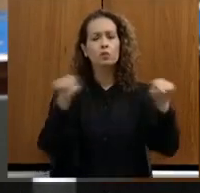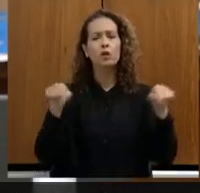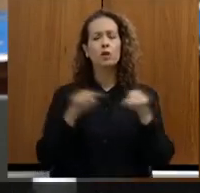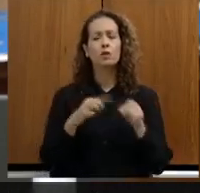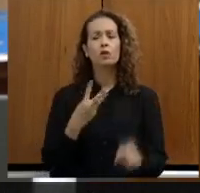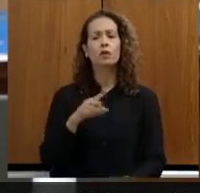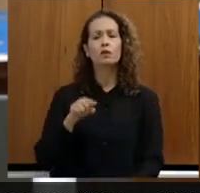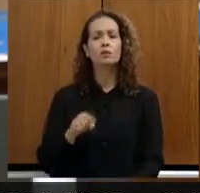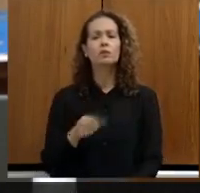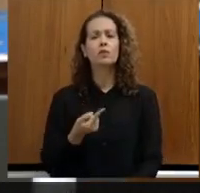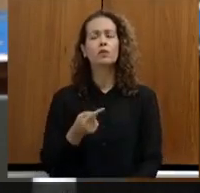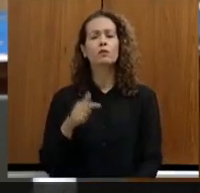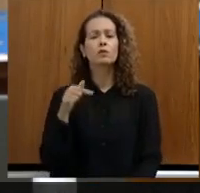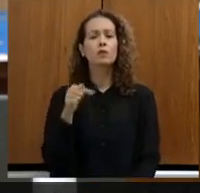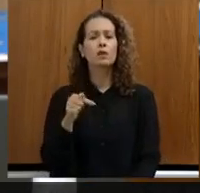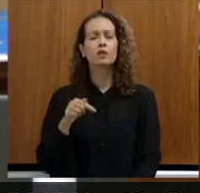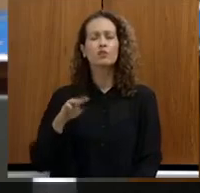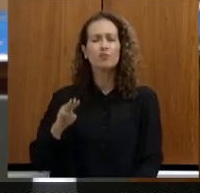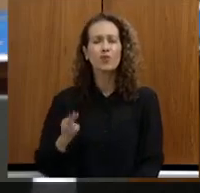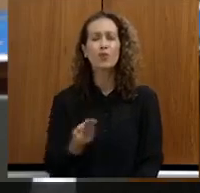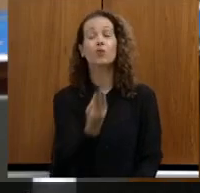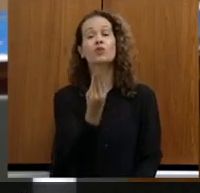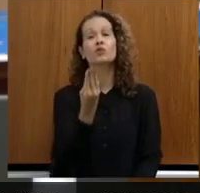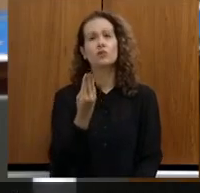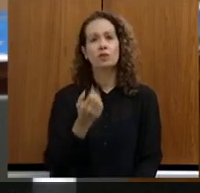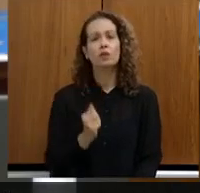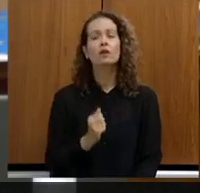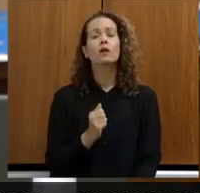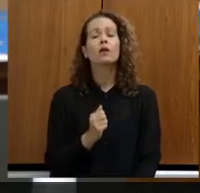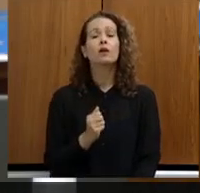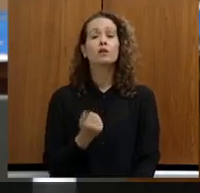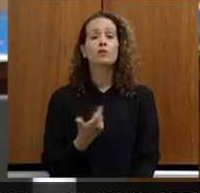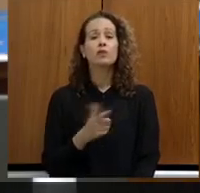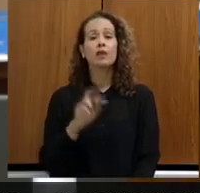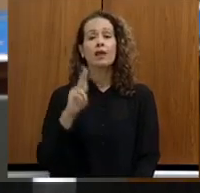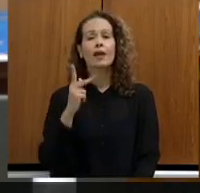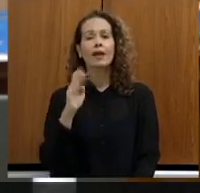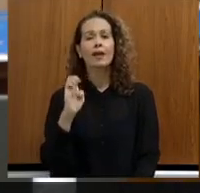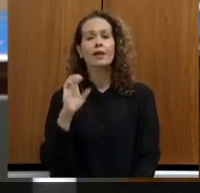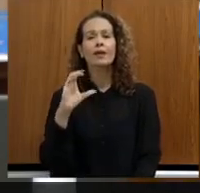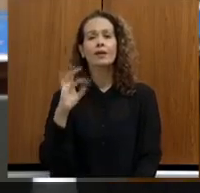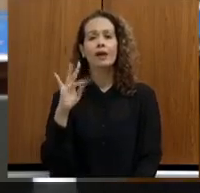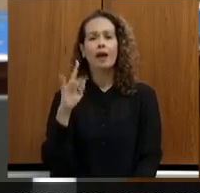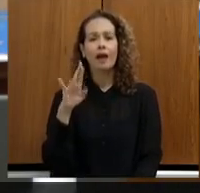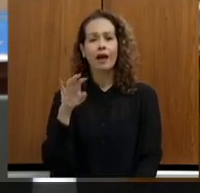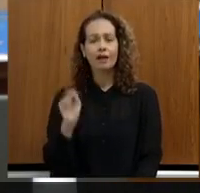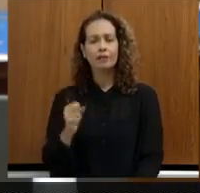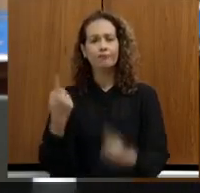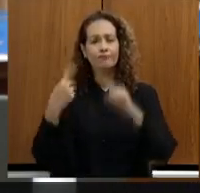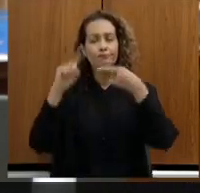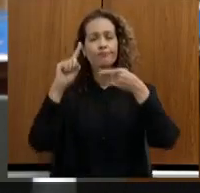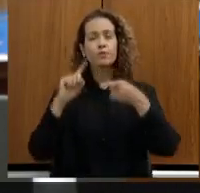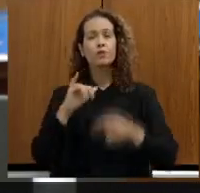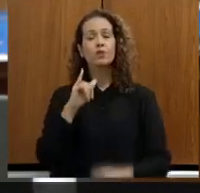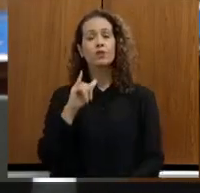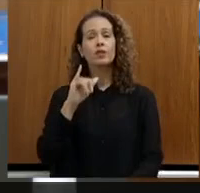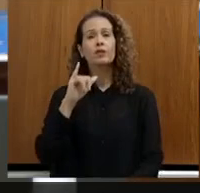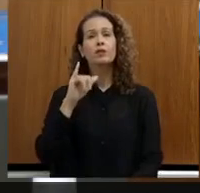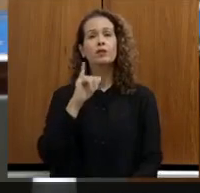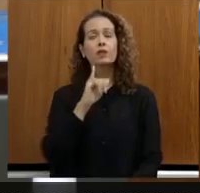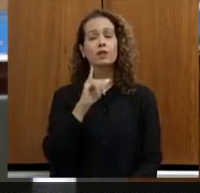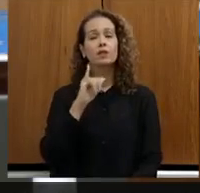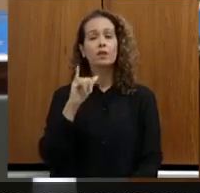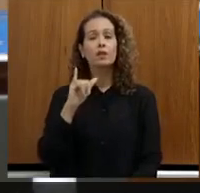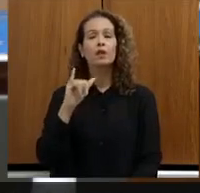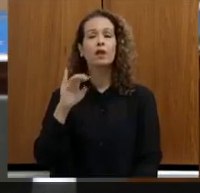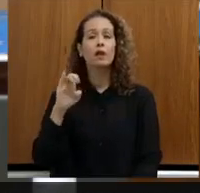milhões de hectares para recuperação no Estado de Minas Gerais. O IEF está estruturando um projeto para que nós possamos captar